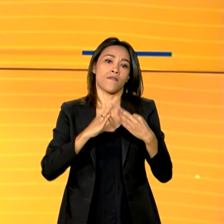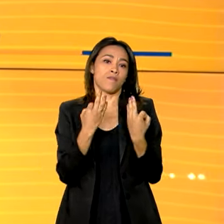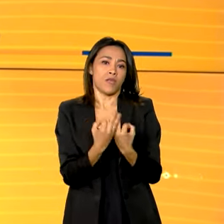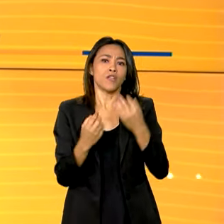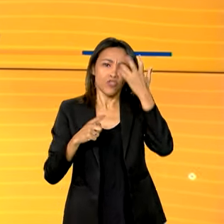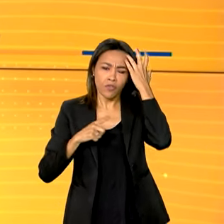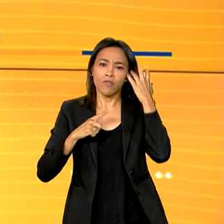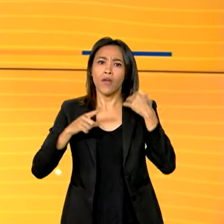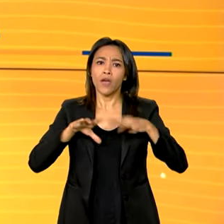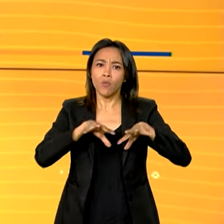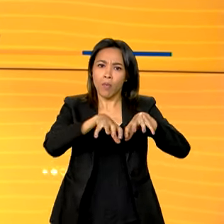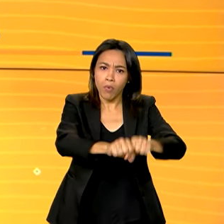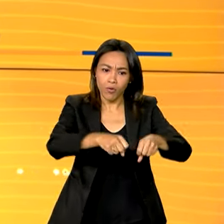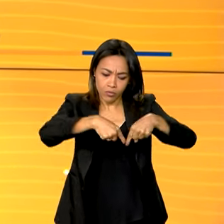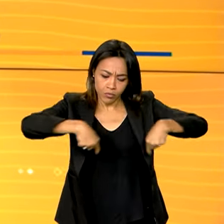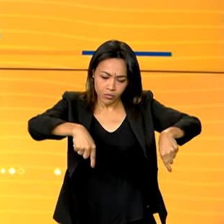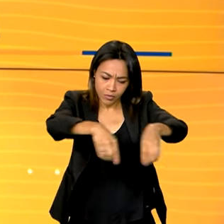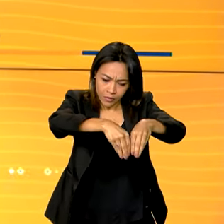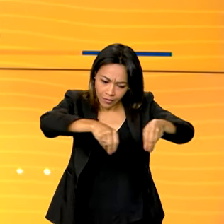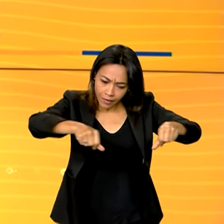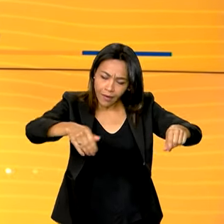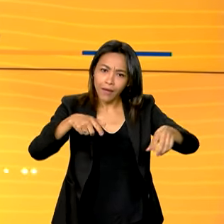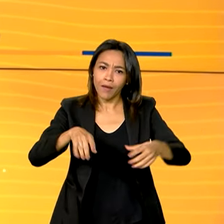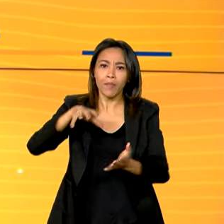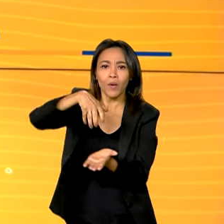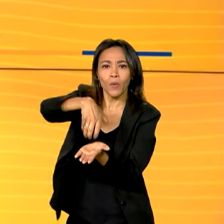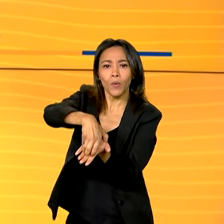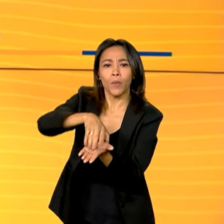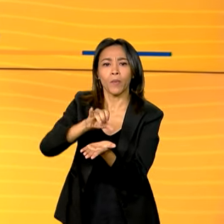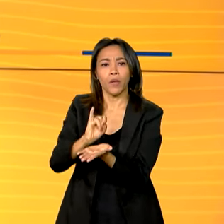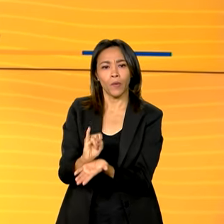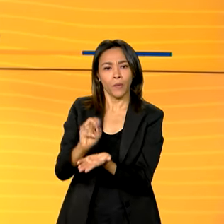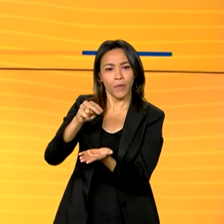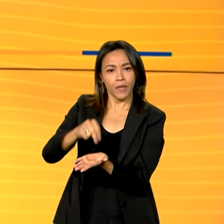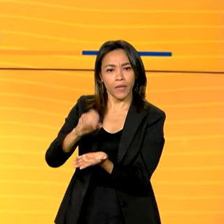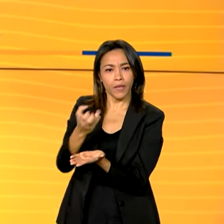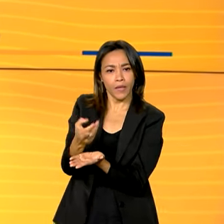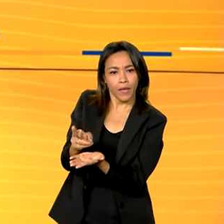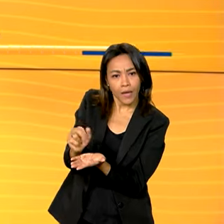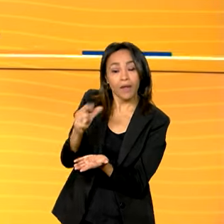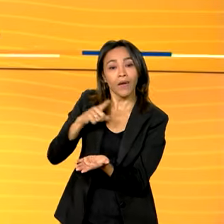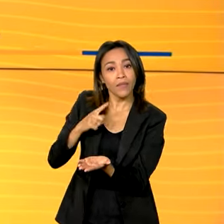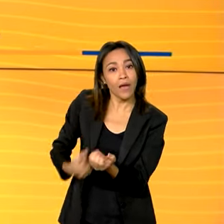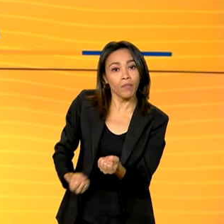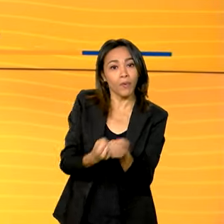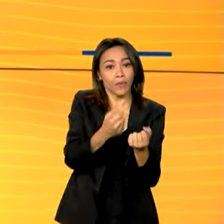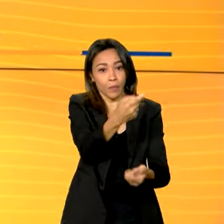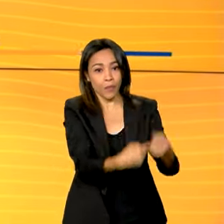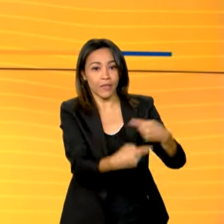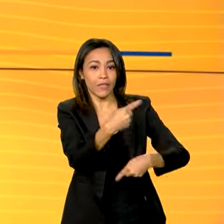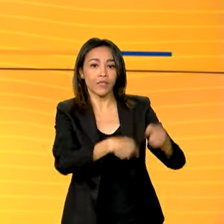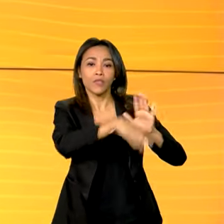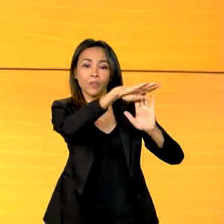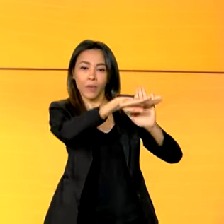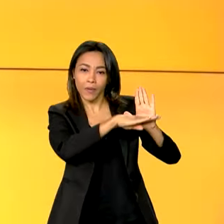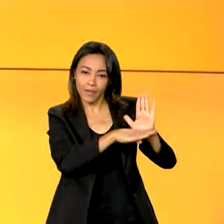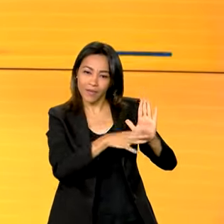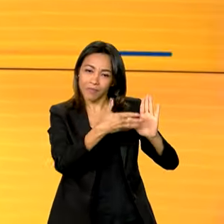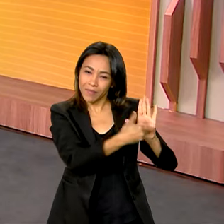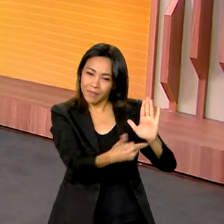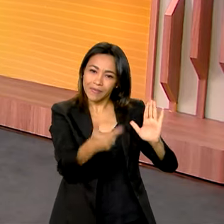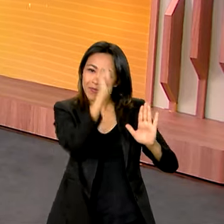reconhecimento feito pelo INCRA e, com isso, vão ter acesso às políticas do Programa Nacional de Reforma